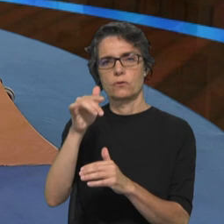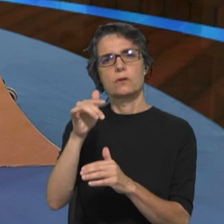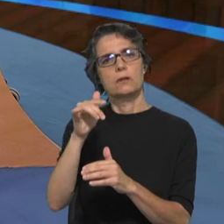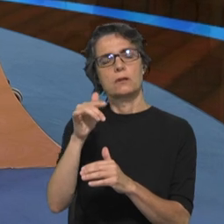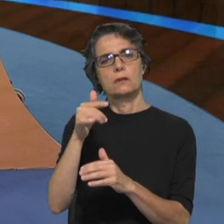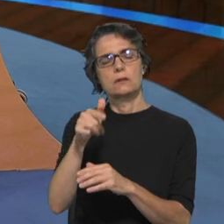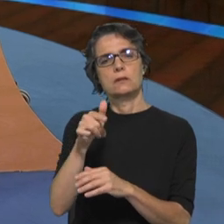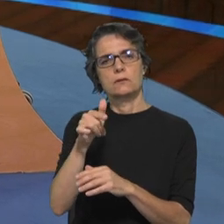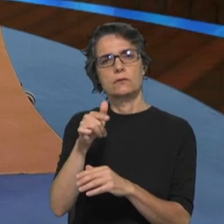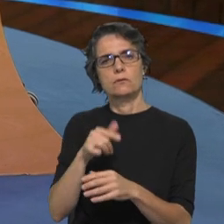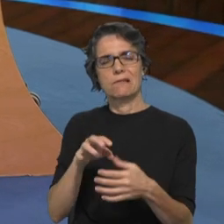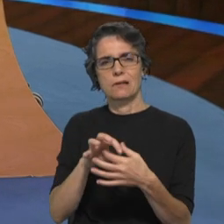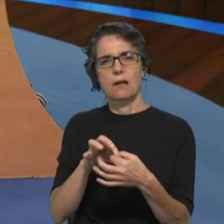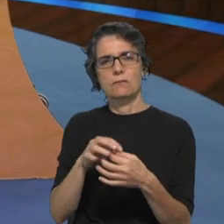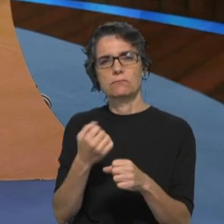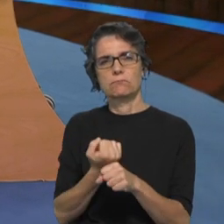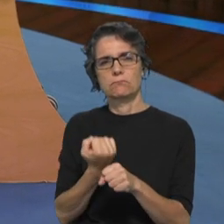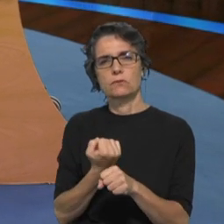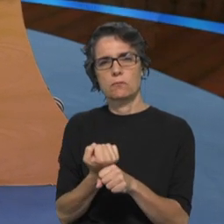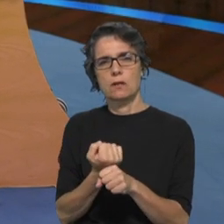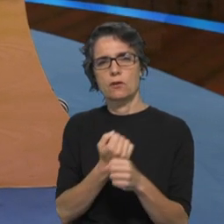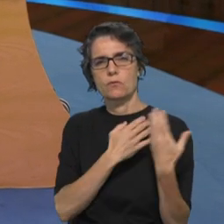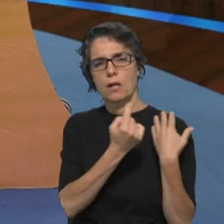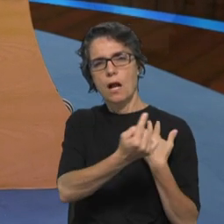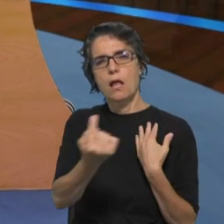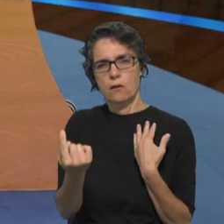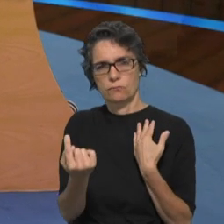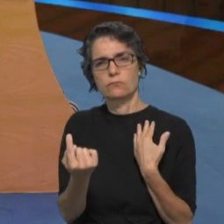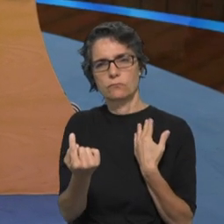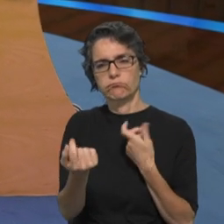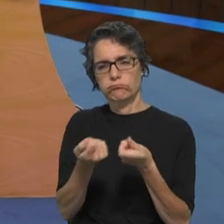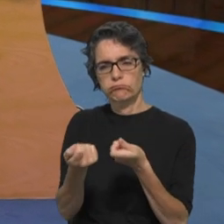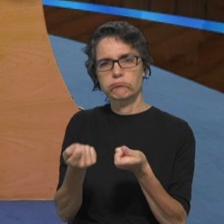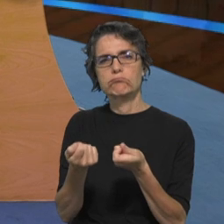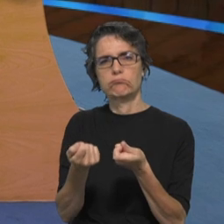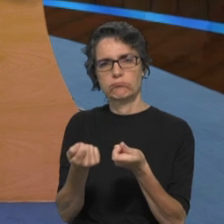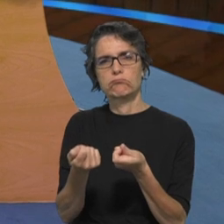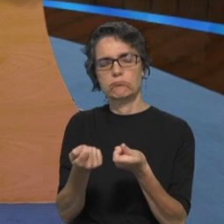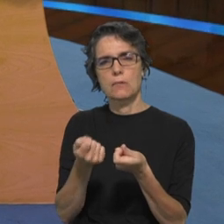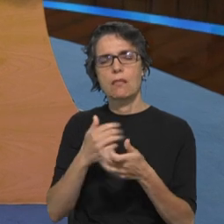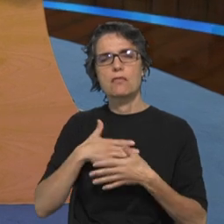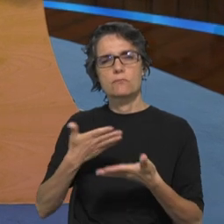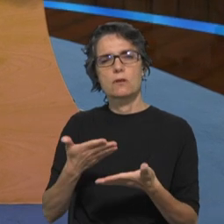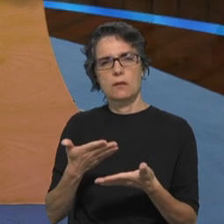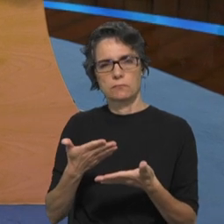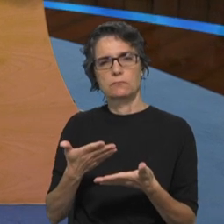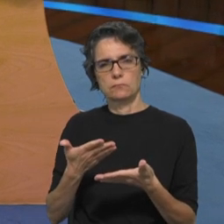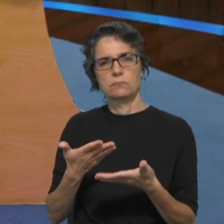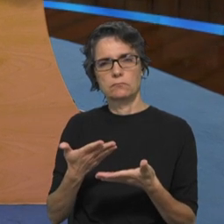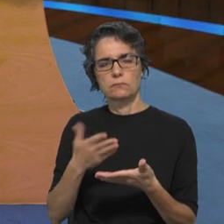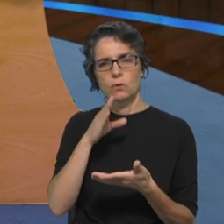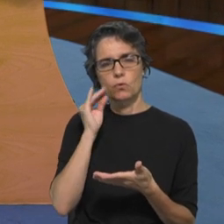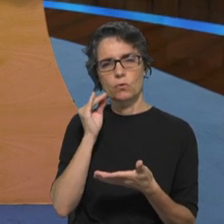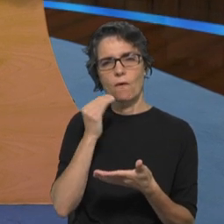passa muito pelo trabalho desses dirigentes, pela capacidade e pela disponibilidade de adultos para